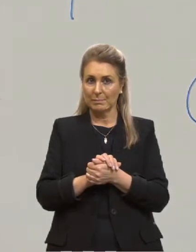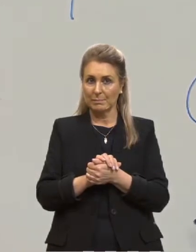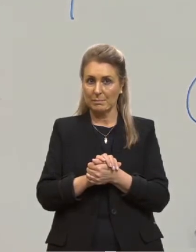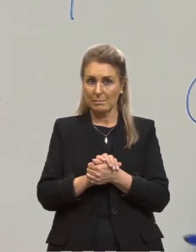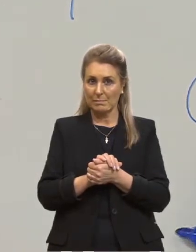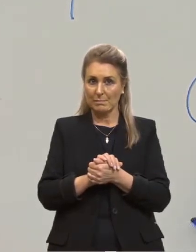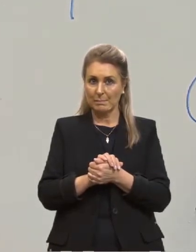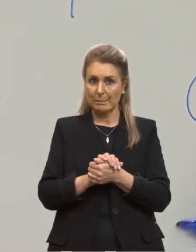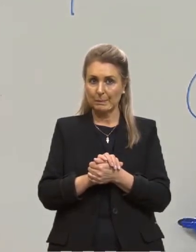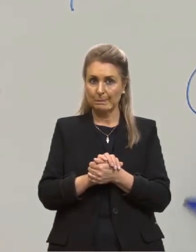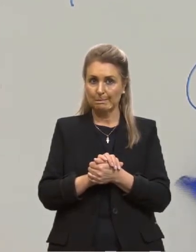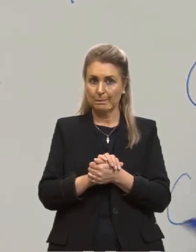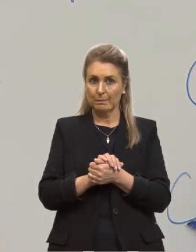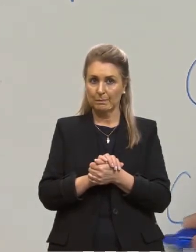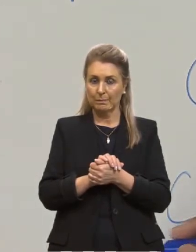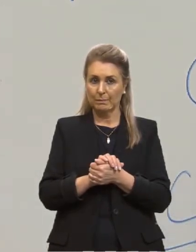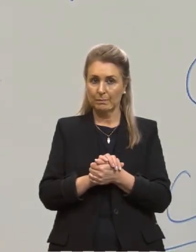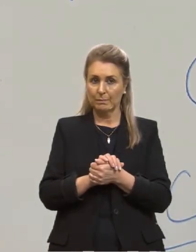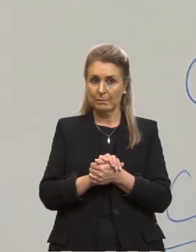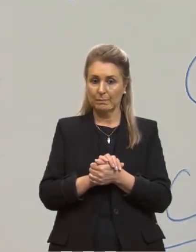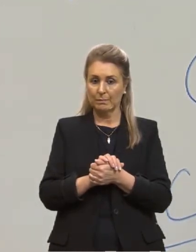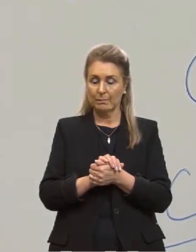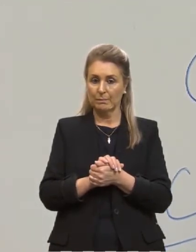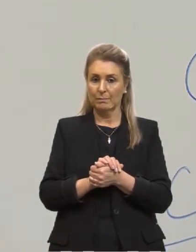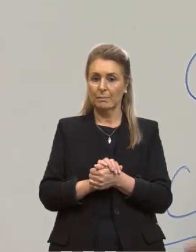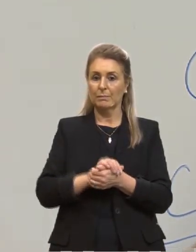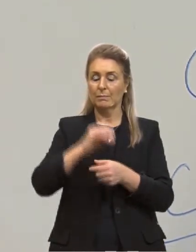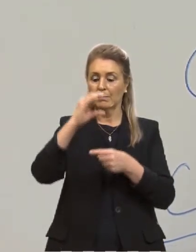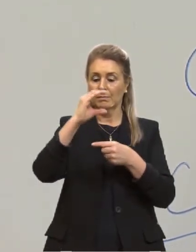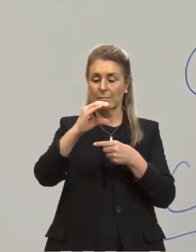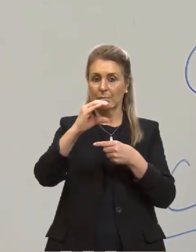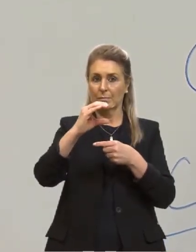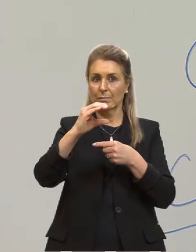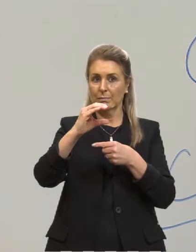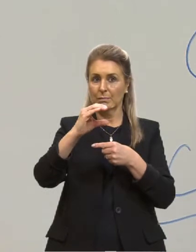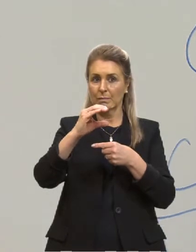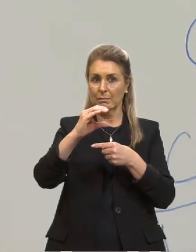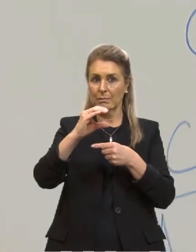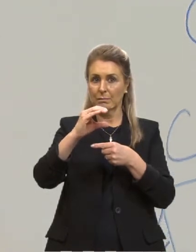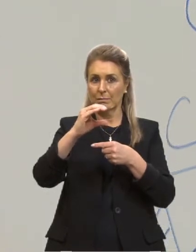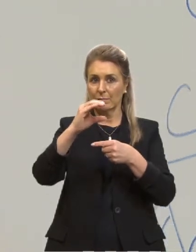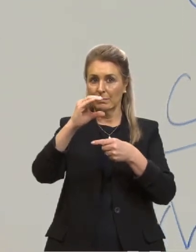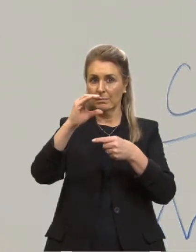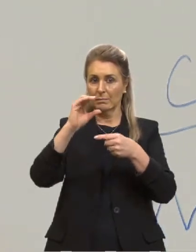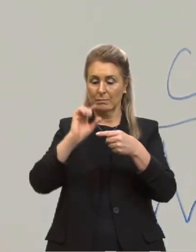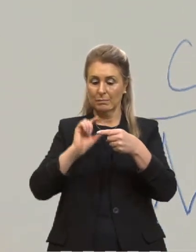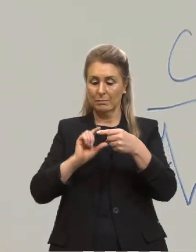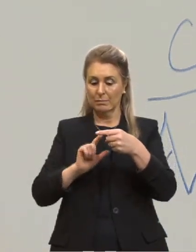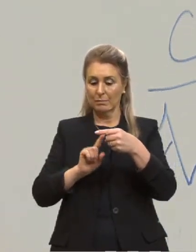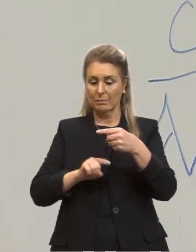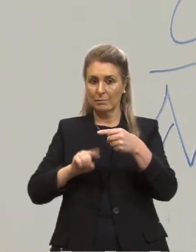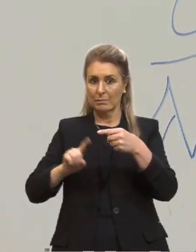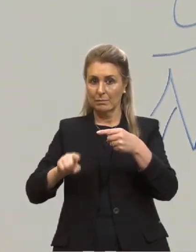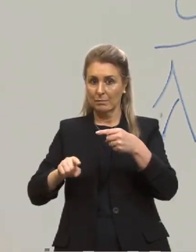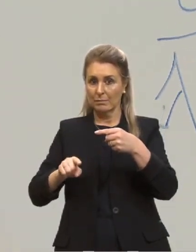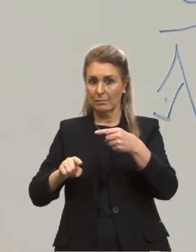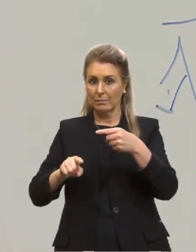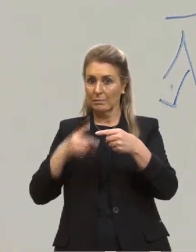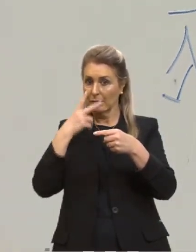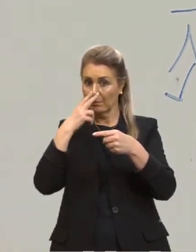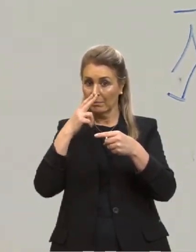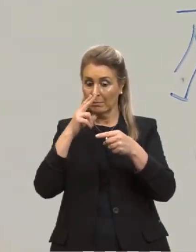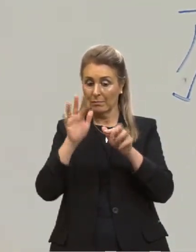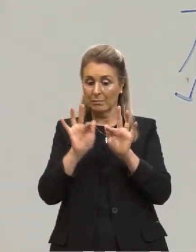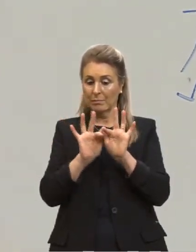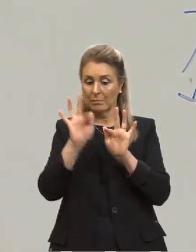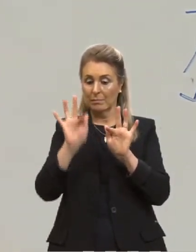é, vou passar para baixo aqui do C. Então, C sobre λ, que é o comprimento de onda, igual a frequência.